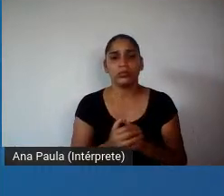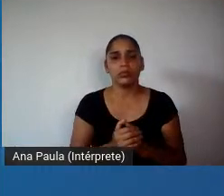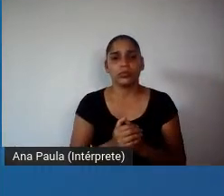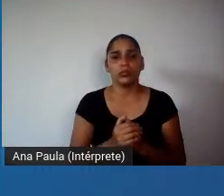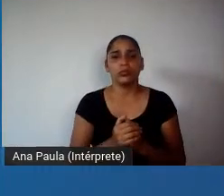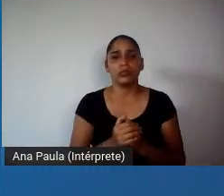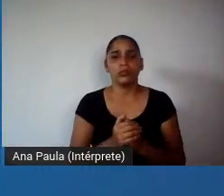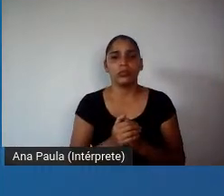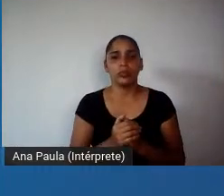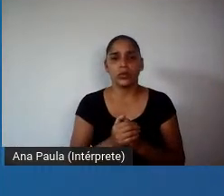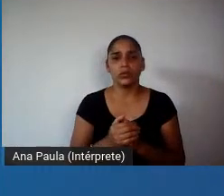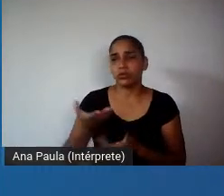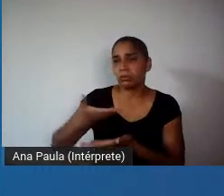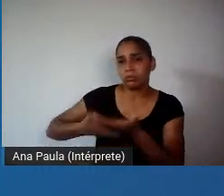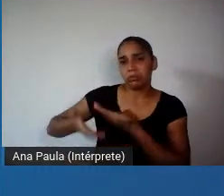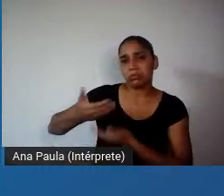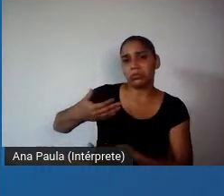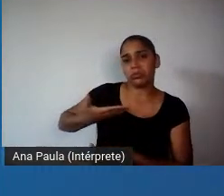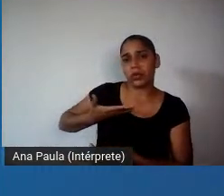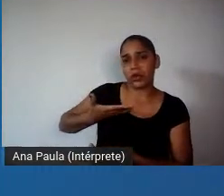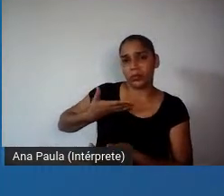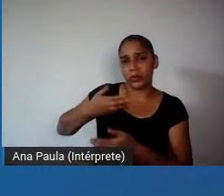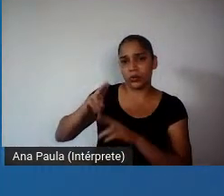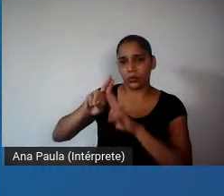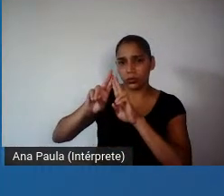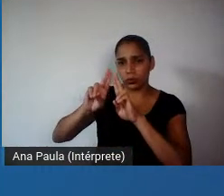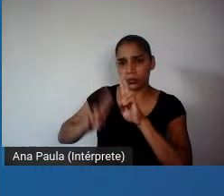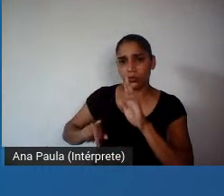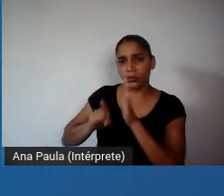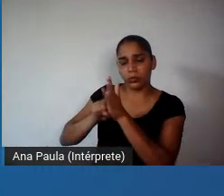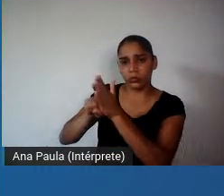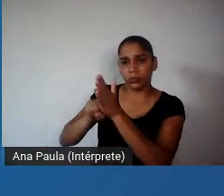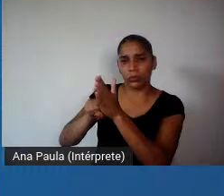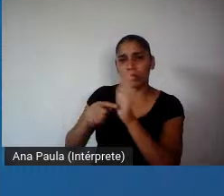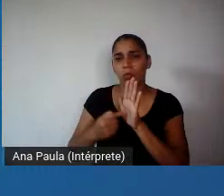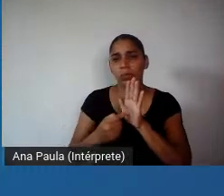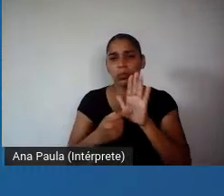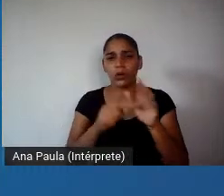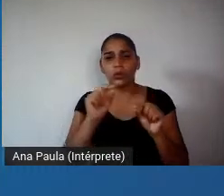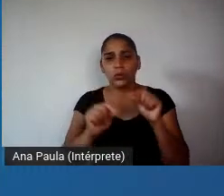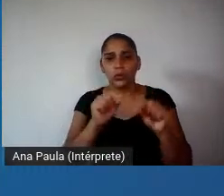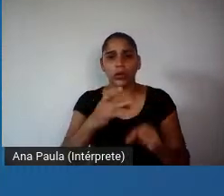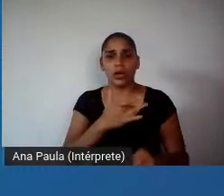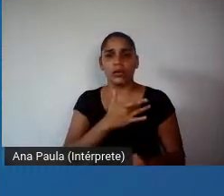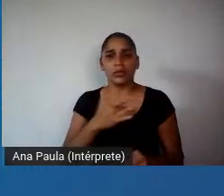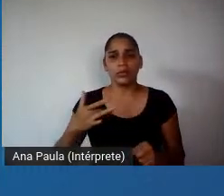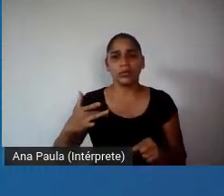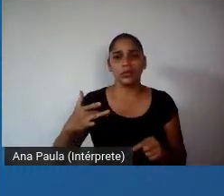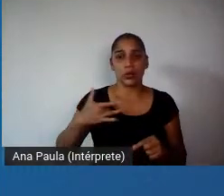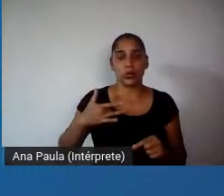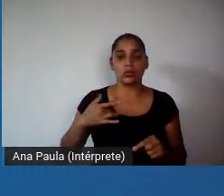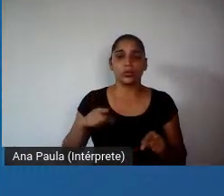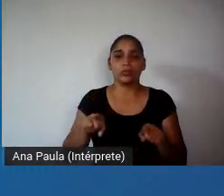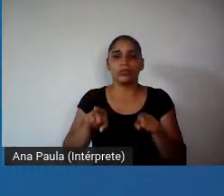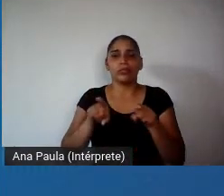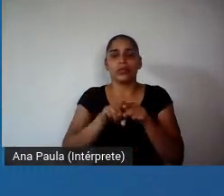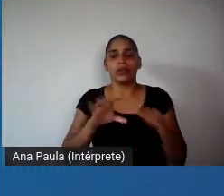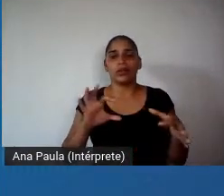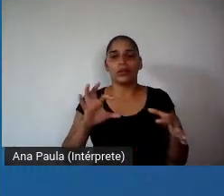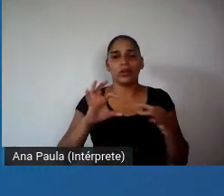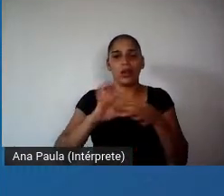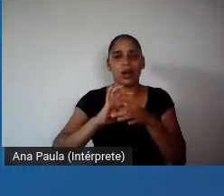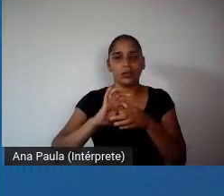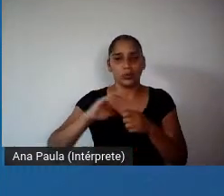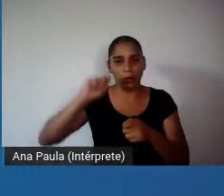parceria com os colegas da Unicamp, do meu grupo de pesquisa, mostra que a saúde reproduz o racismo estruturalmente no Brasil.